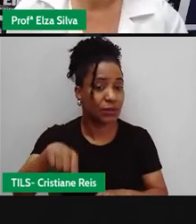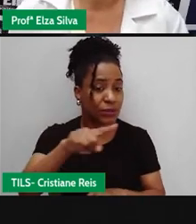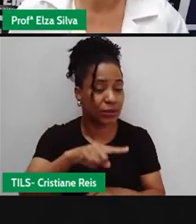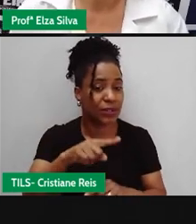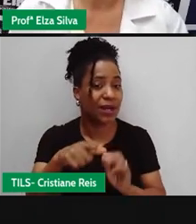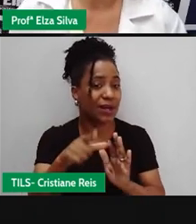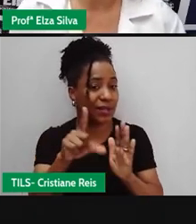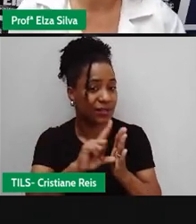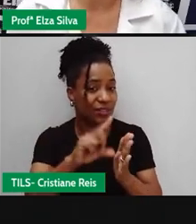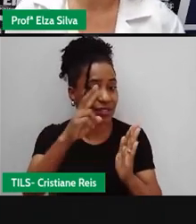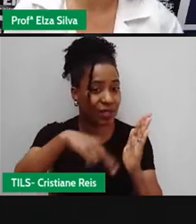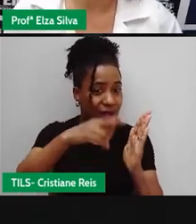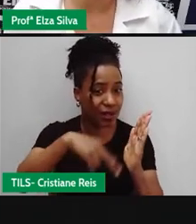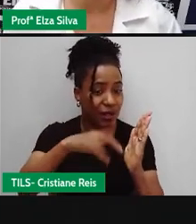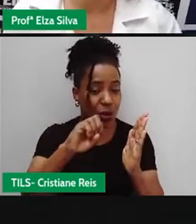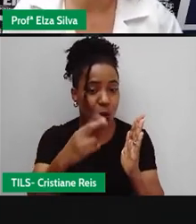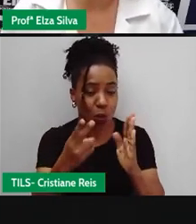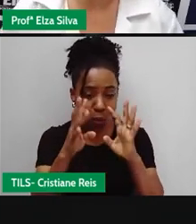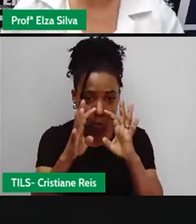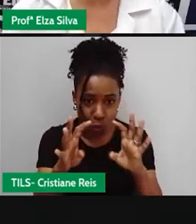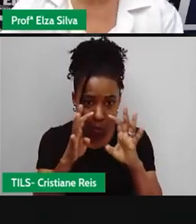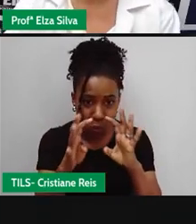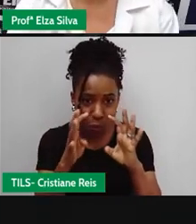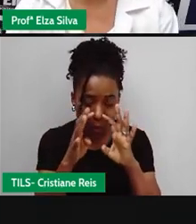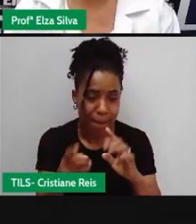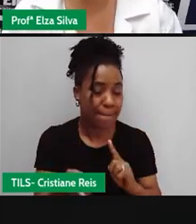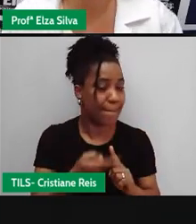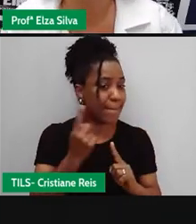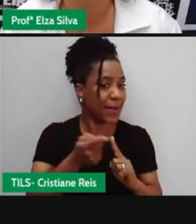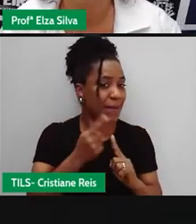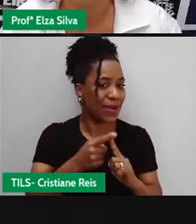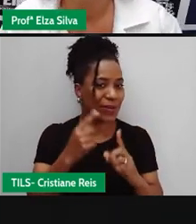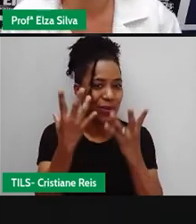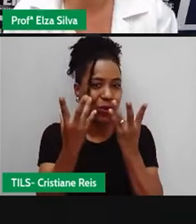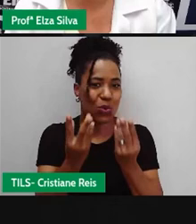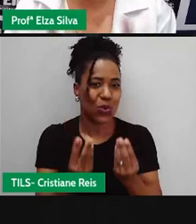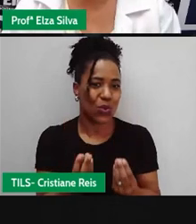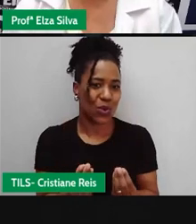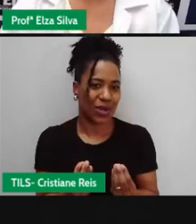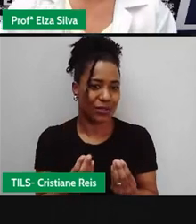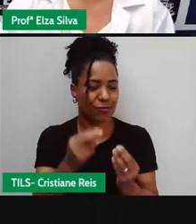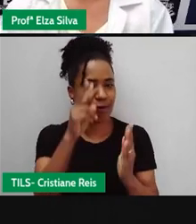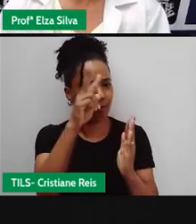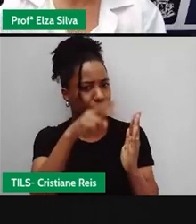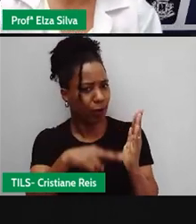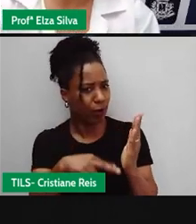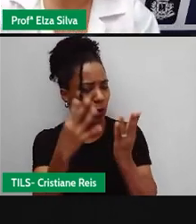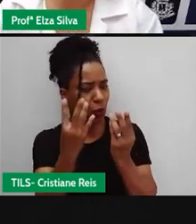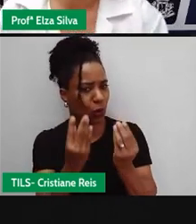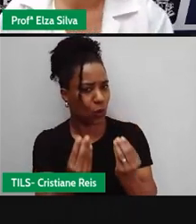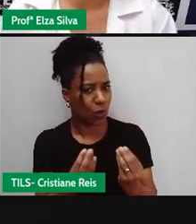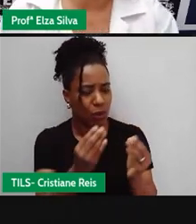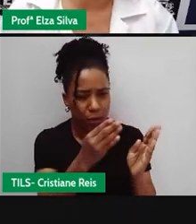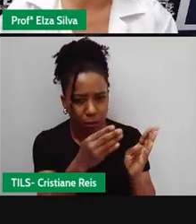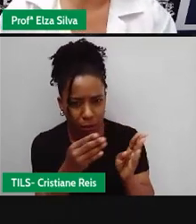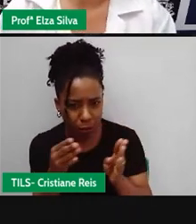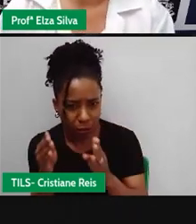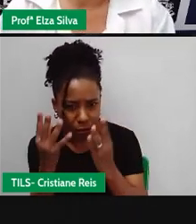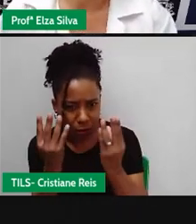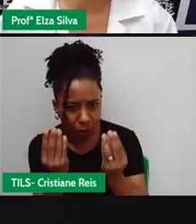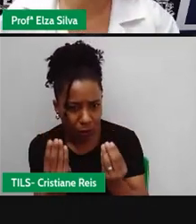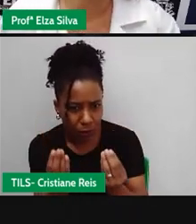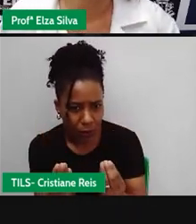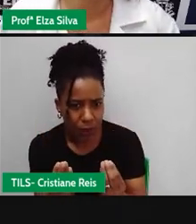Leia primeiro A sinopse Porque nós teremos Uma ideia geral Do que aquela produção Cultural Vai